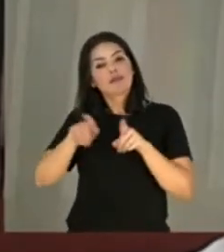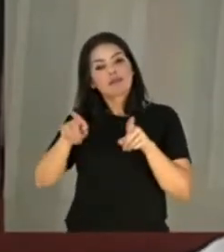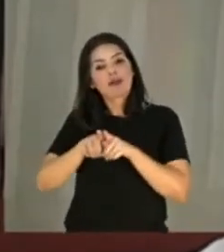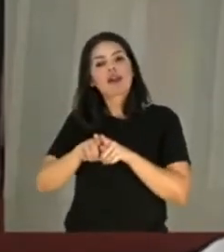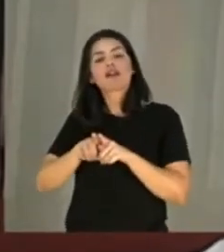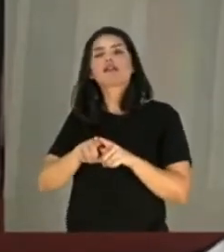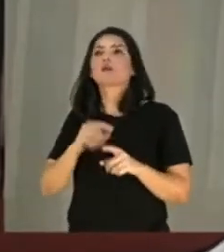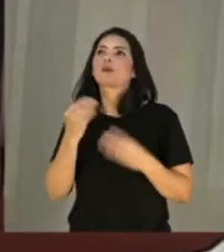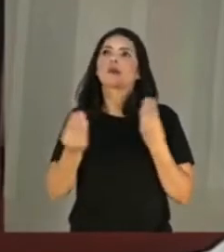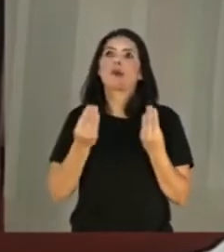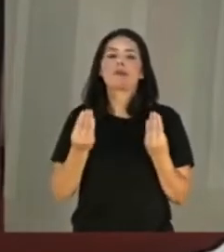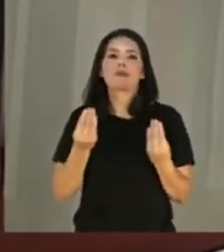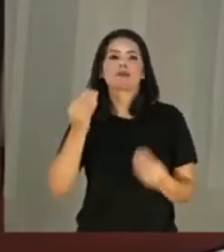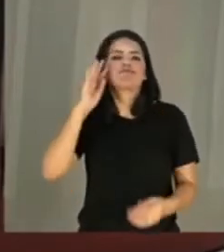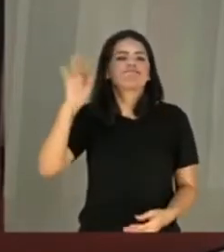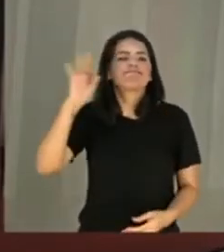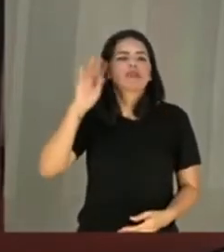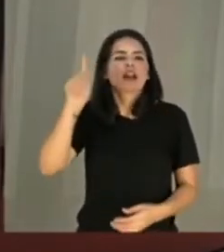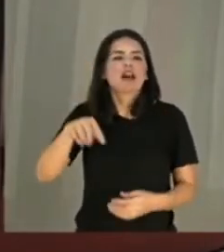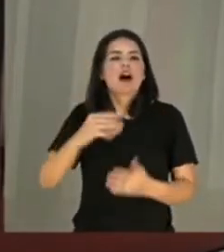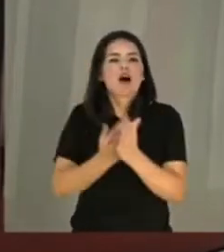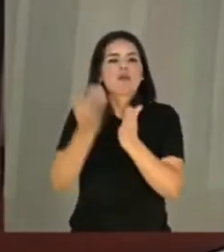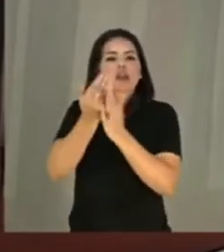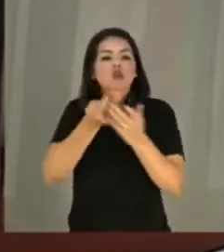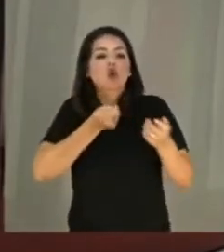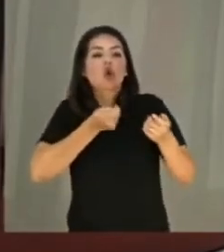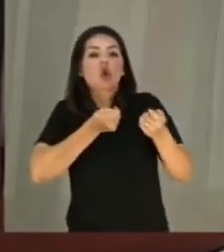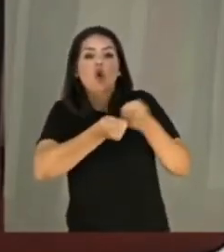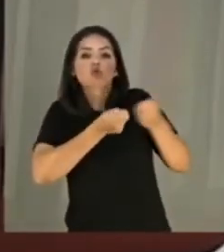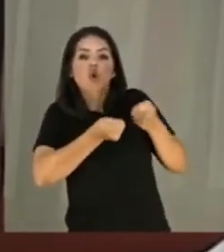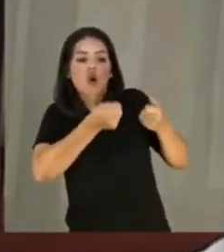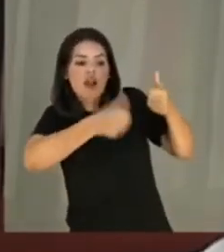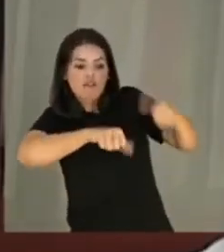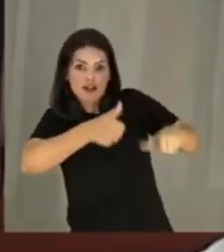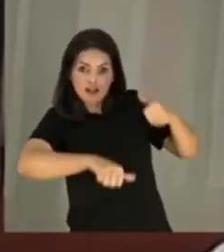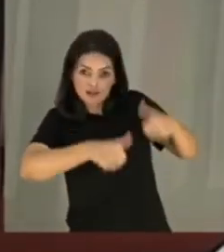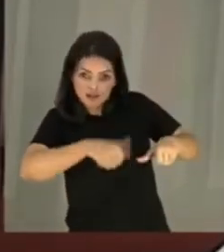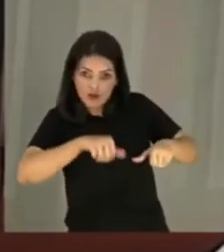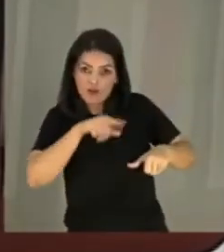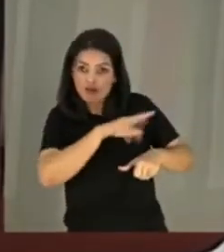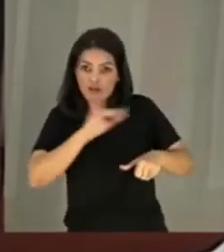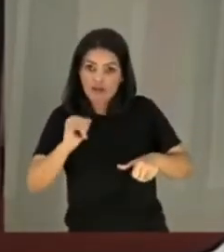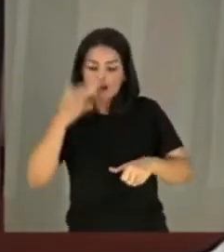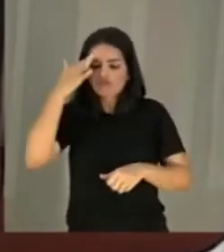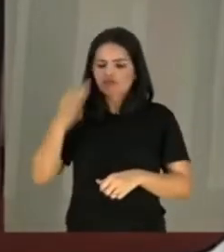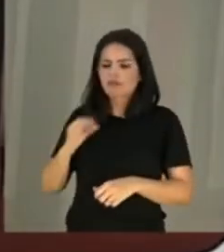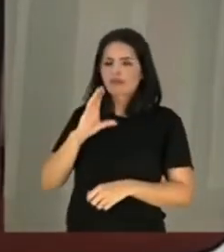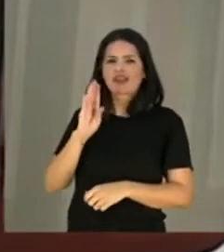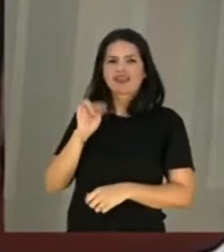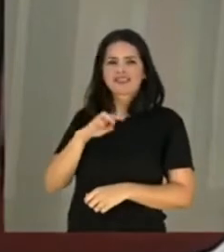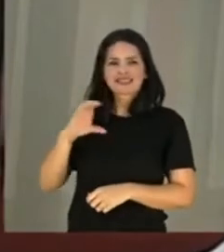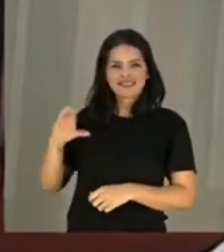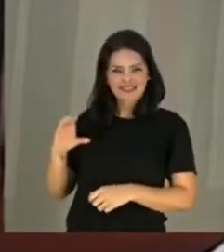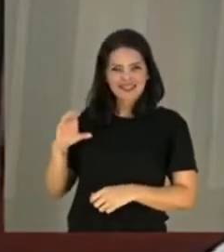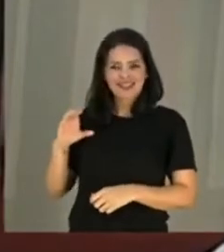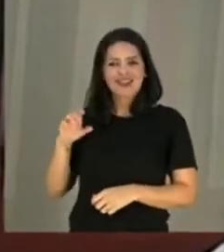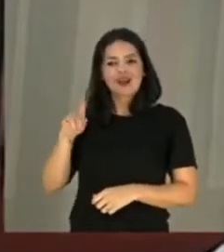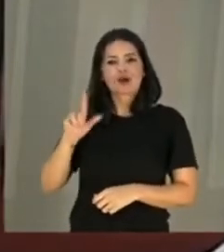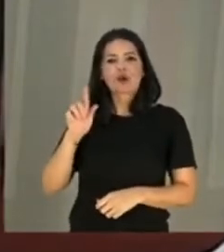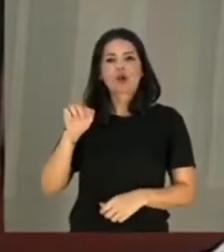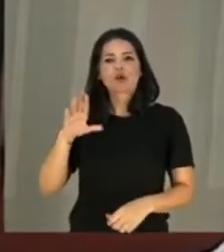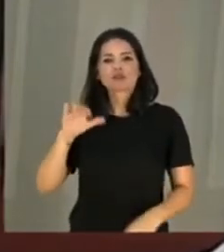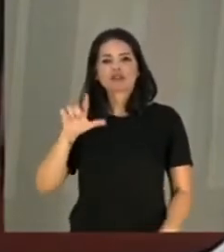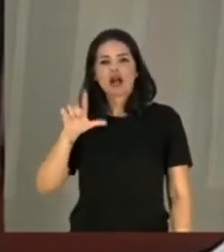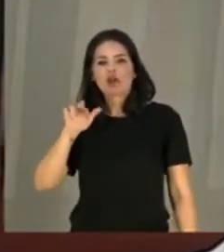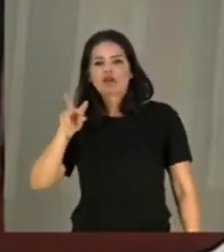perspectiva de aumento no controle da avaliação, via SAEB, que visa compreender a BNCC, como salientam Gonçalves, Guerra